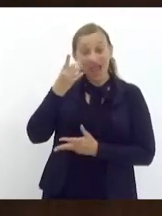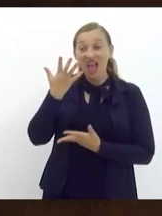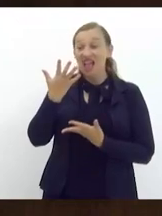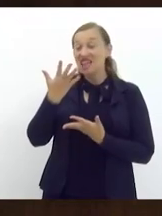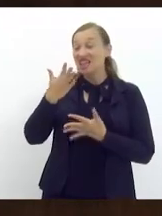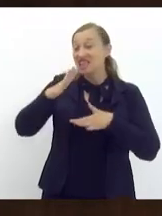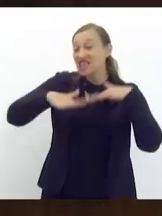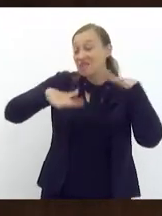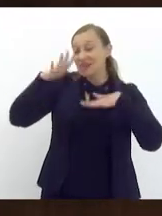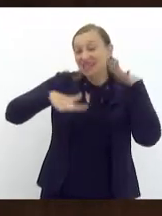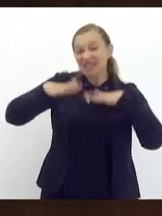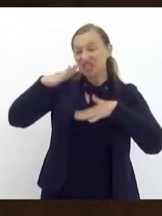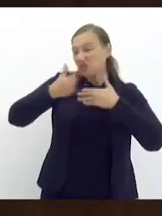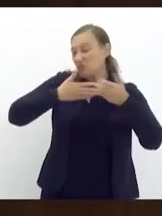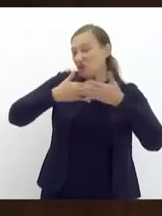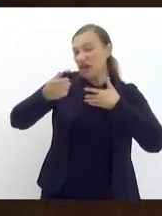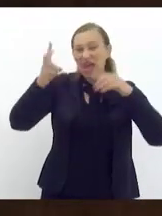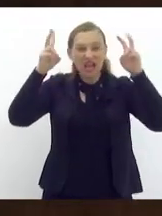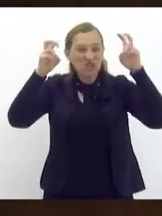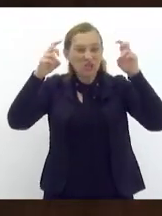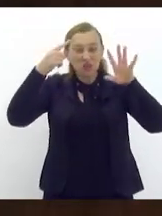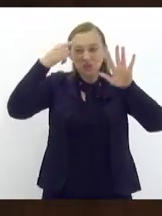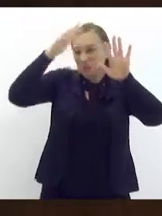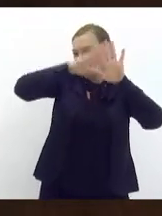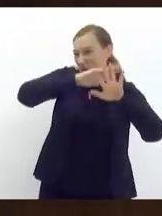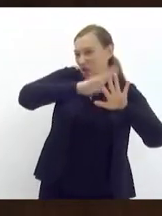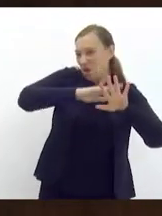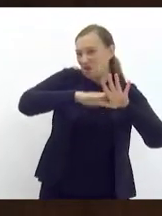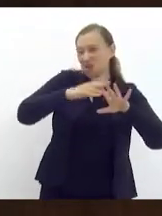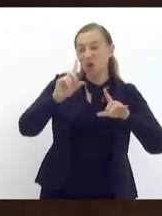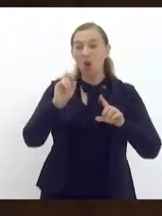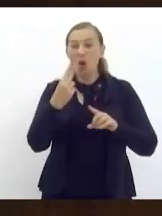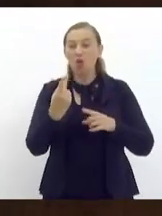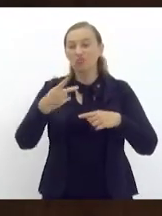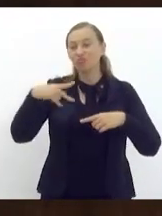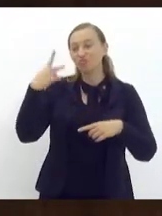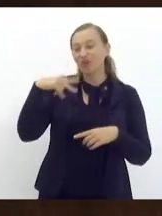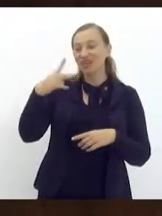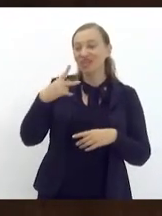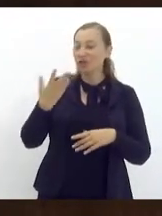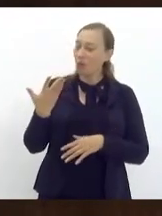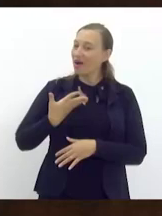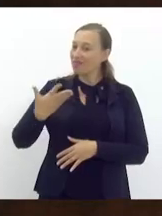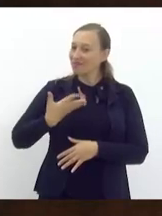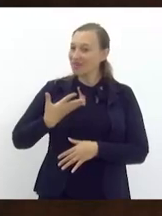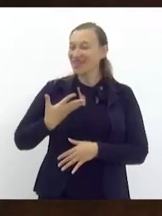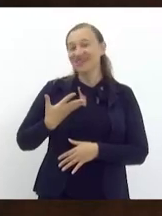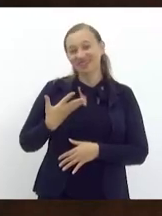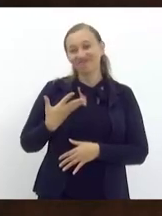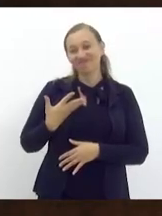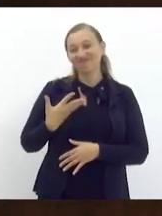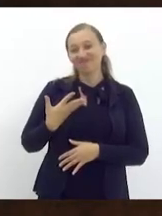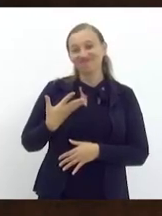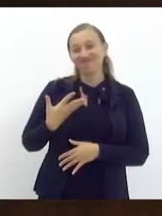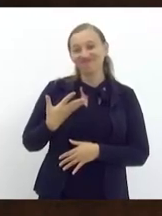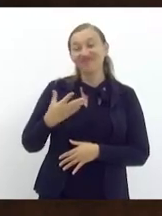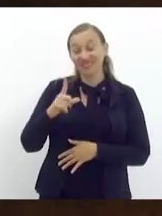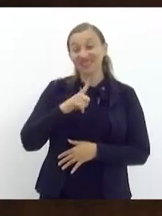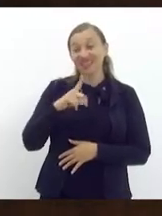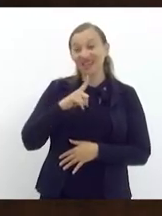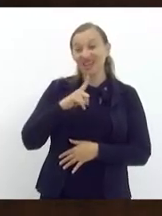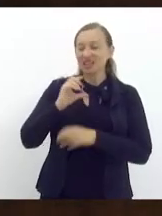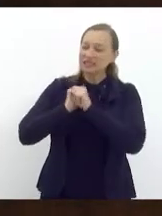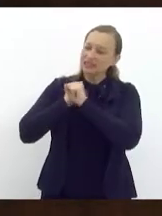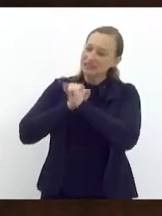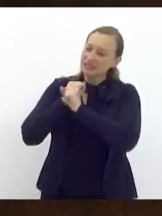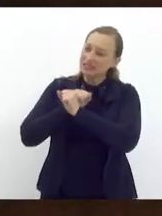qualquer questão política e ideológica, foi uma amiga que a gente construiu, fizemos uma amizade aí numa